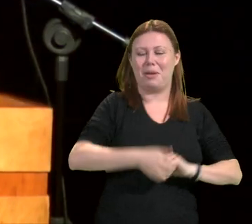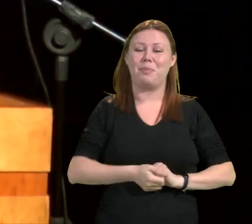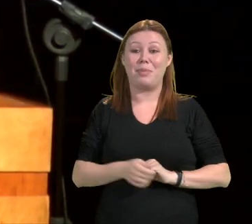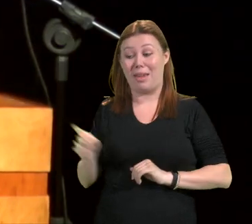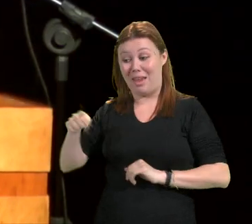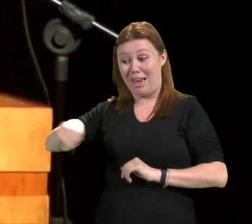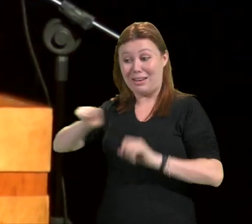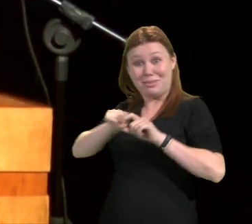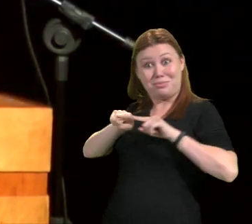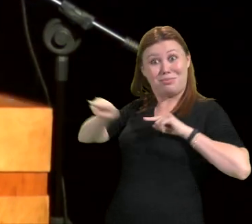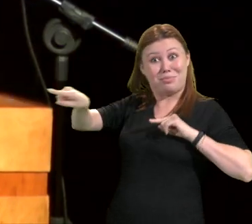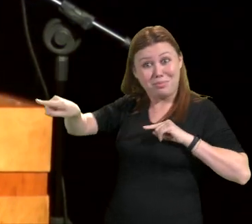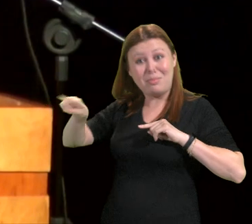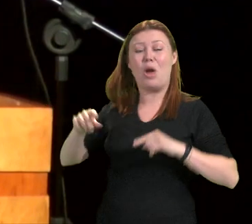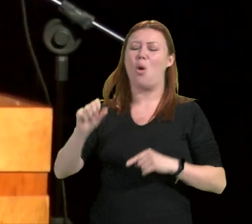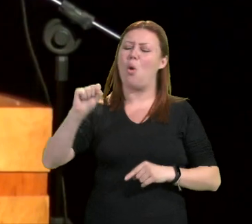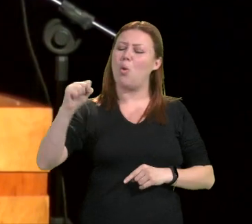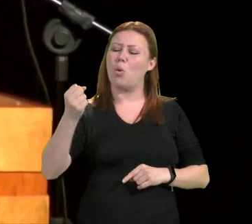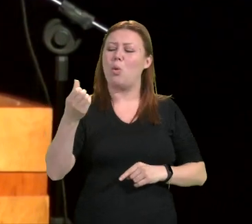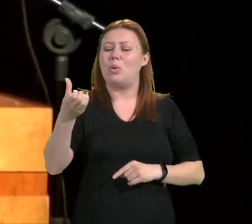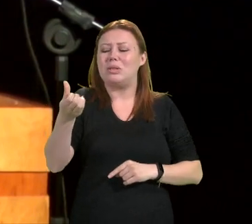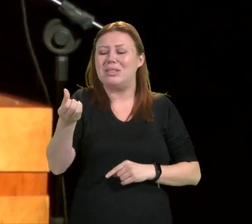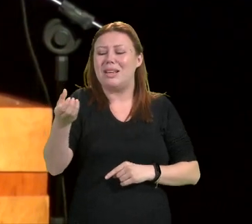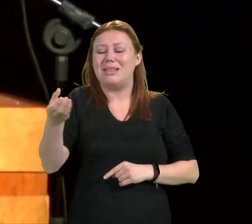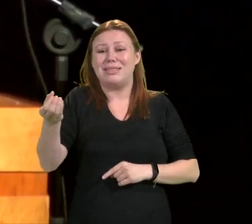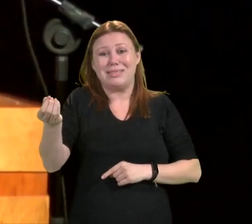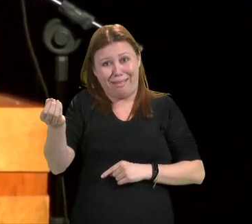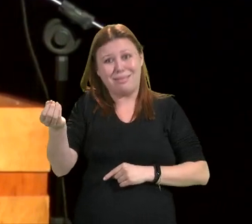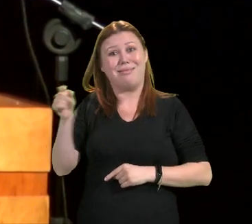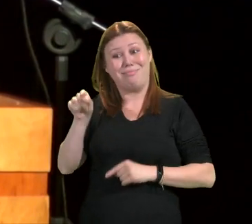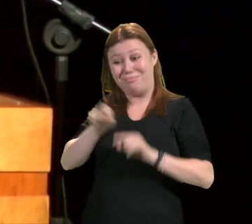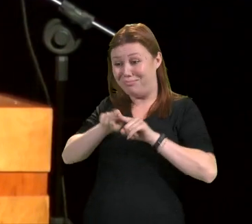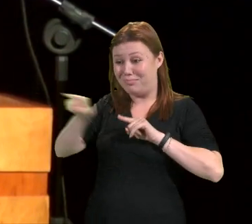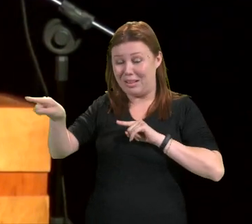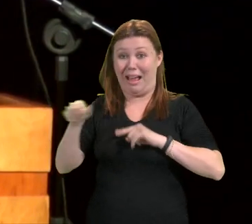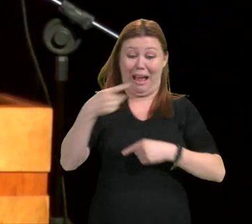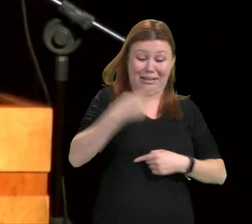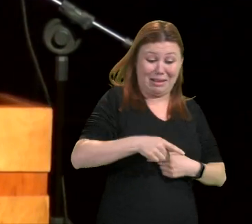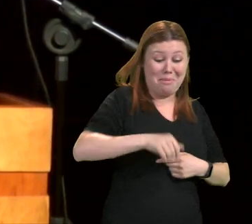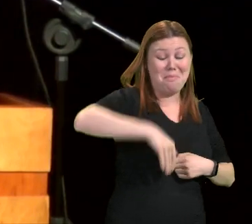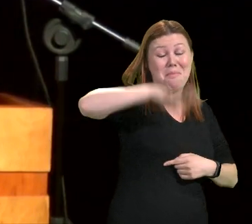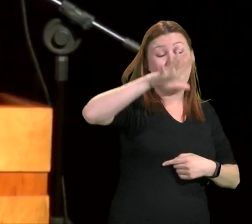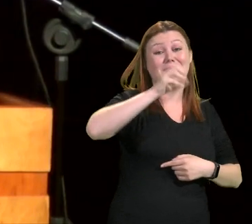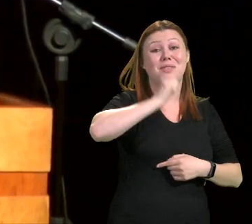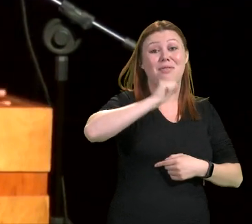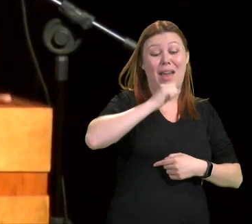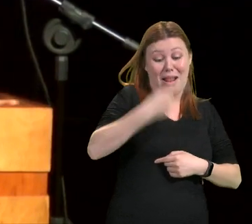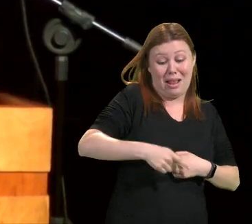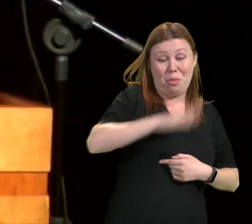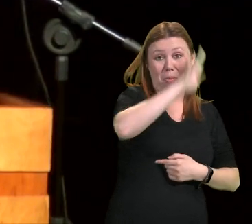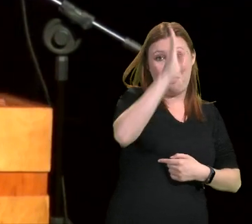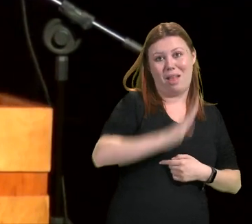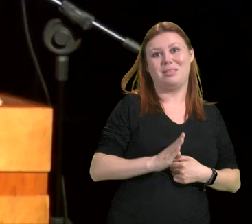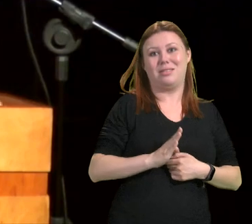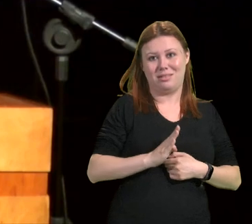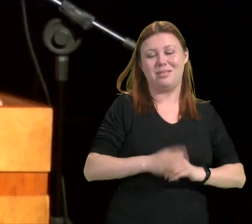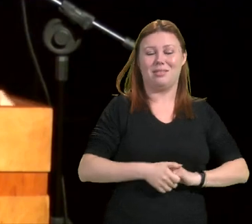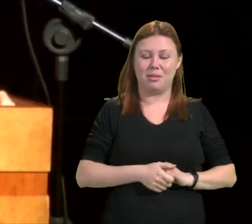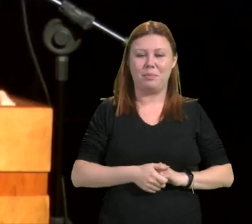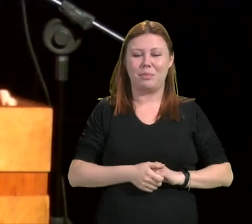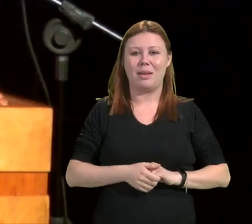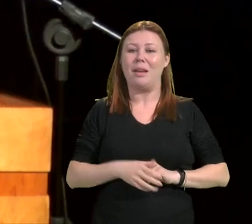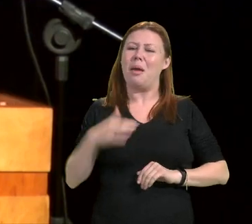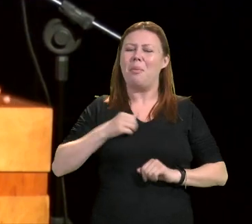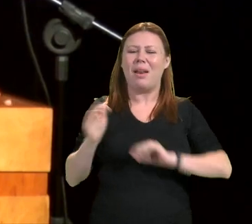estão 860 anos na frente da mais antiga universidade brasileira. Para sair do